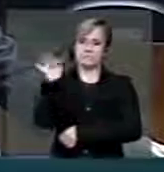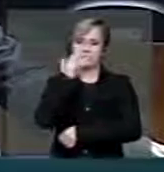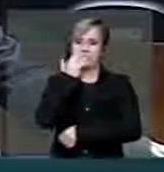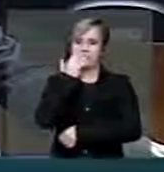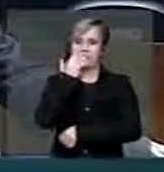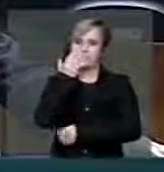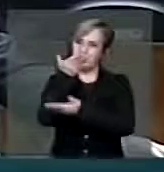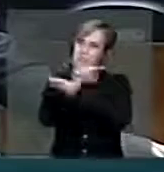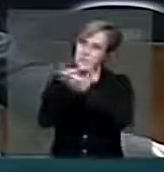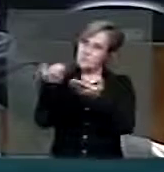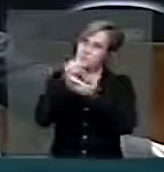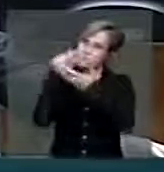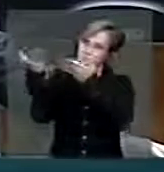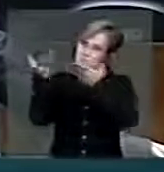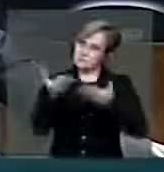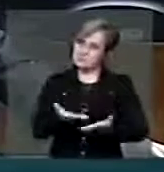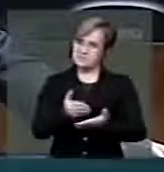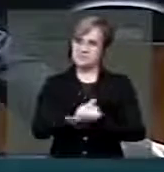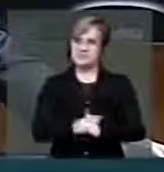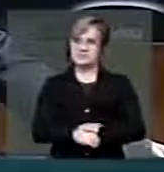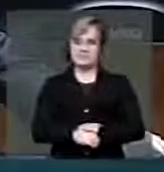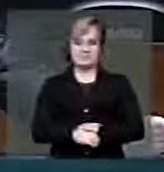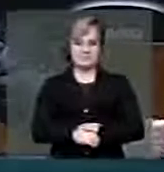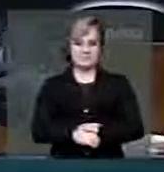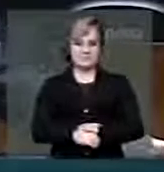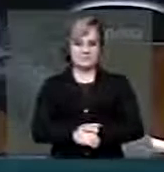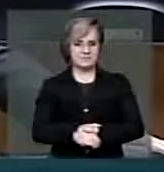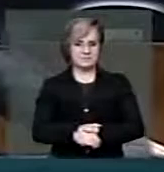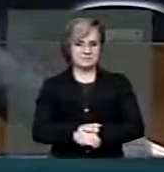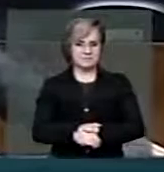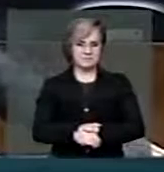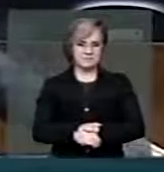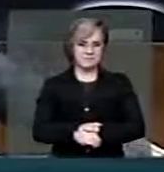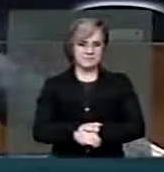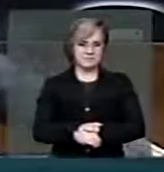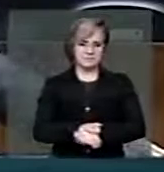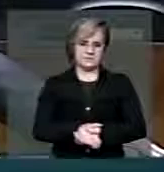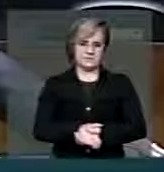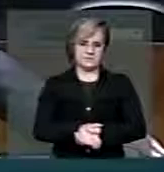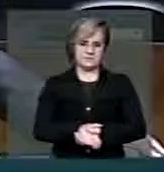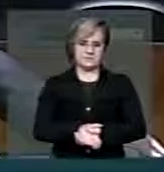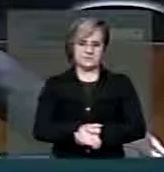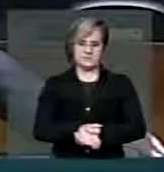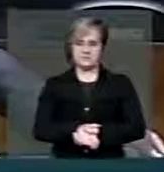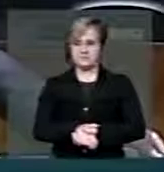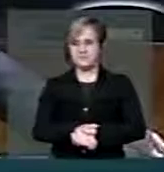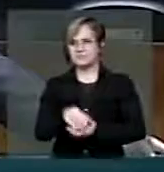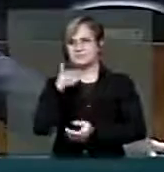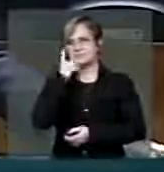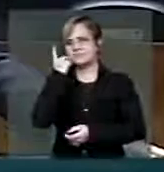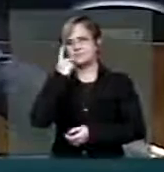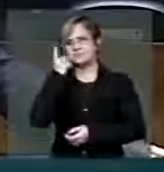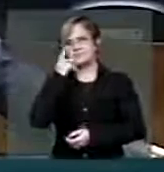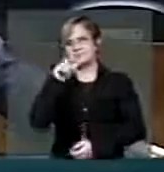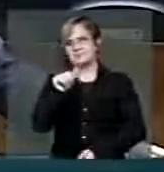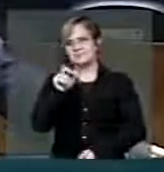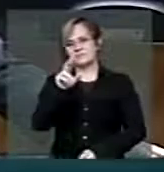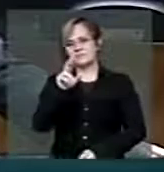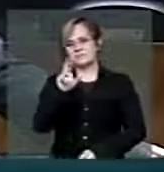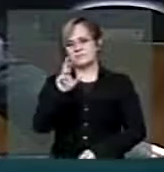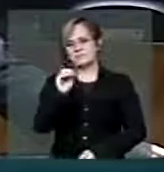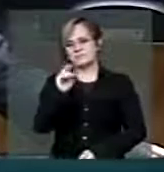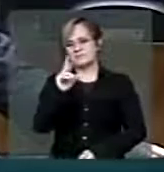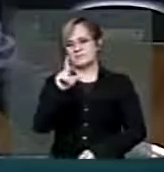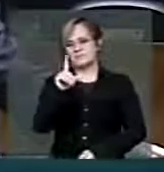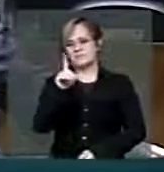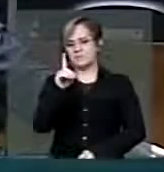Os senhores estão muitíssimo bem se seroneados aí pelo deputado Marcelo Matos. Com a palavra o deputado Haroldo de Oliveira.